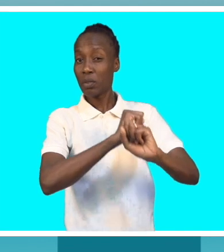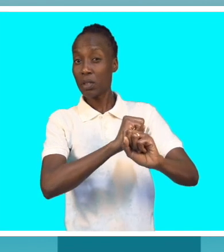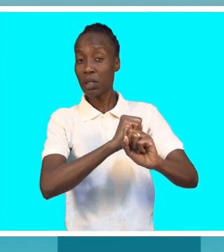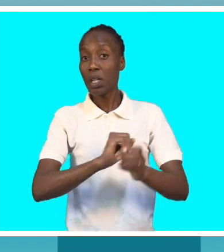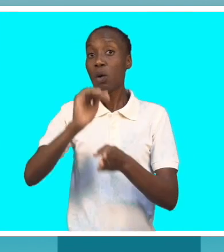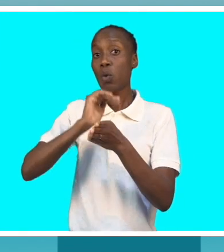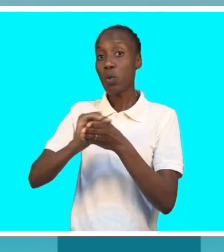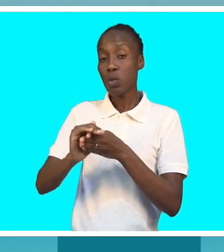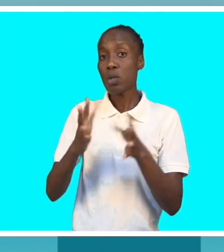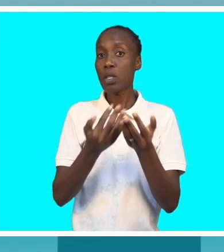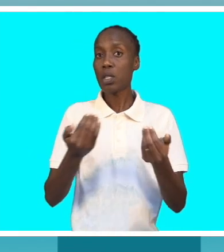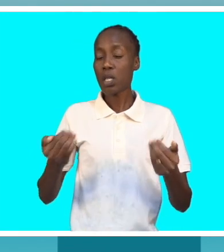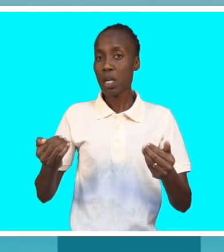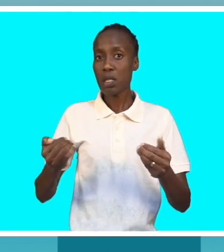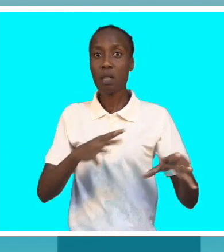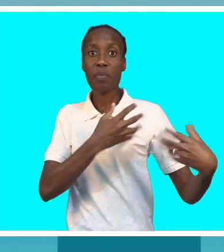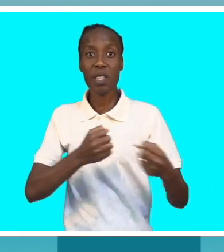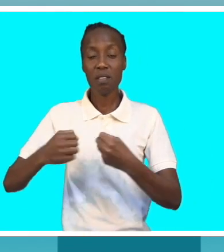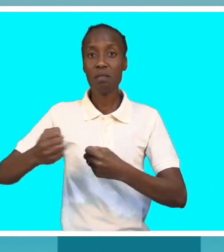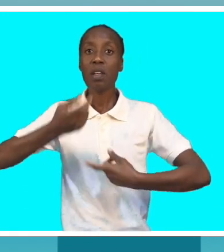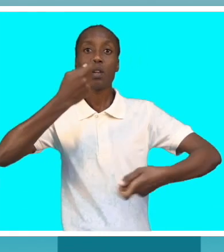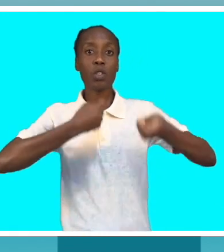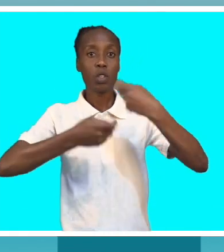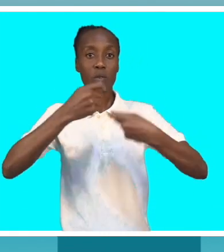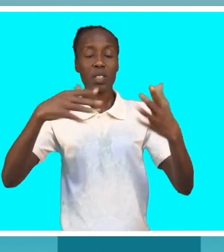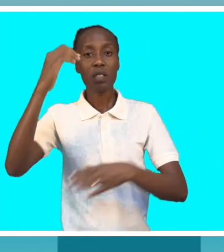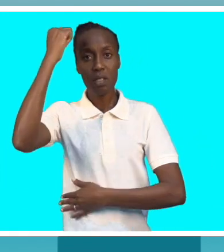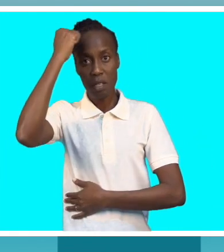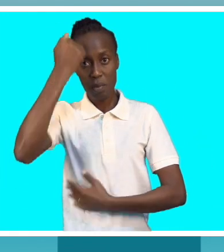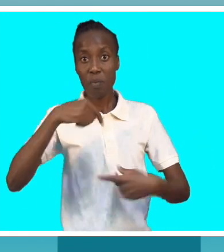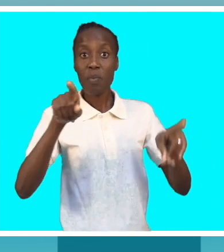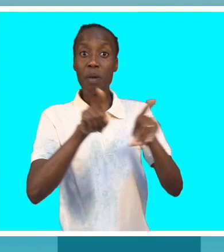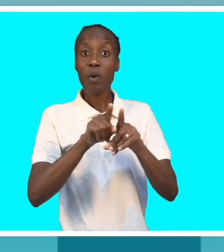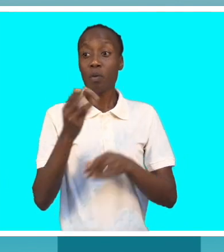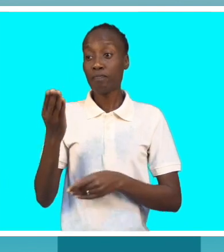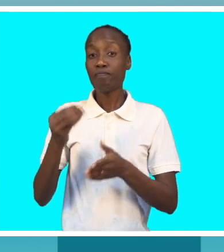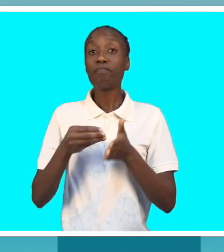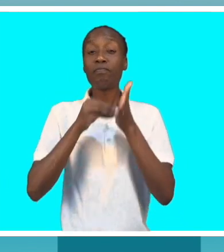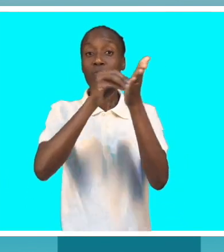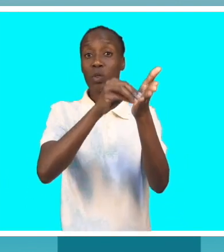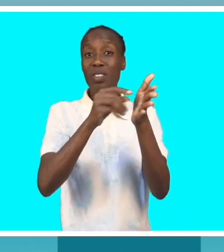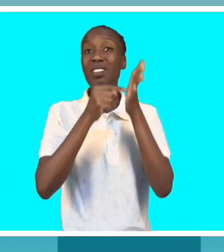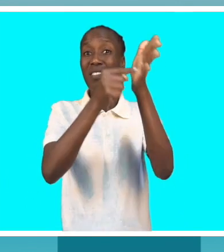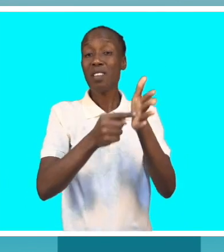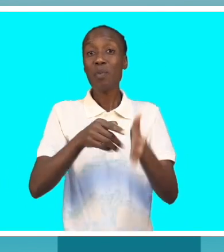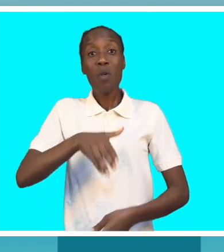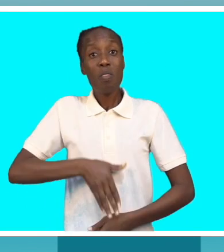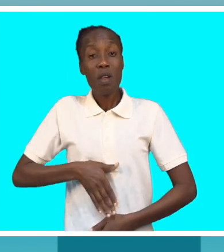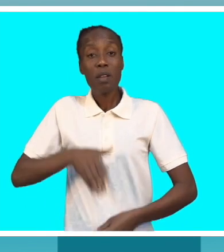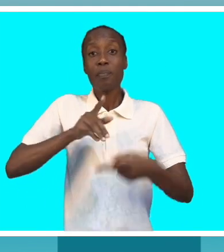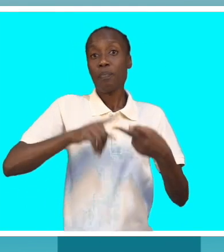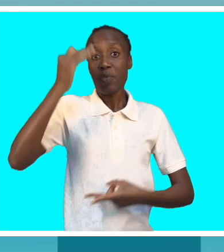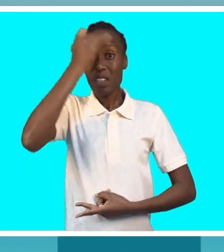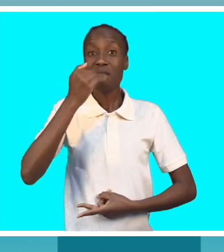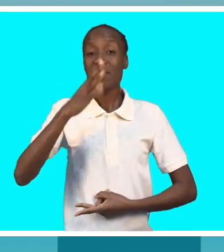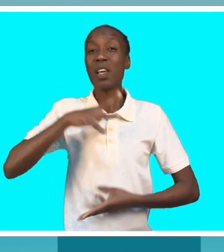que previnam a utilização de crianças nas atividades econômicas. Sabemos também, como deu o